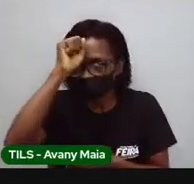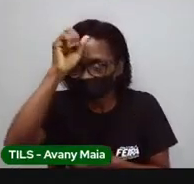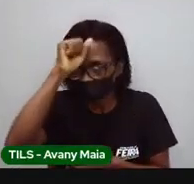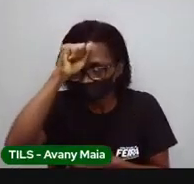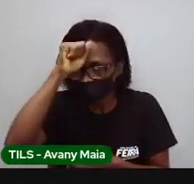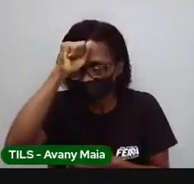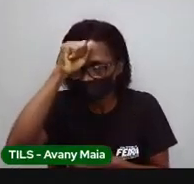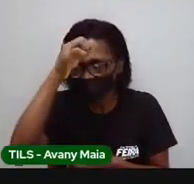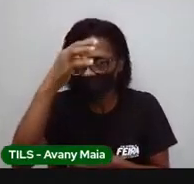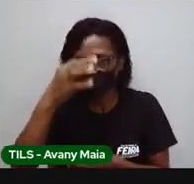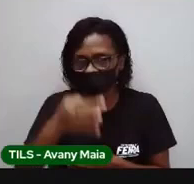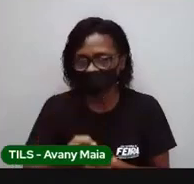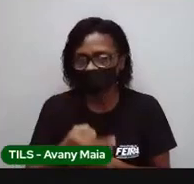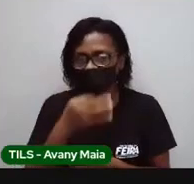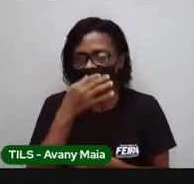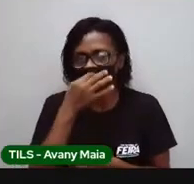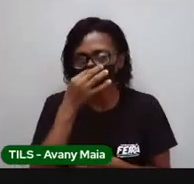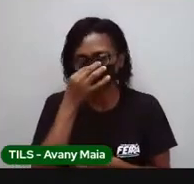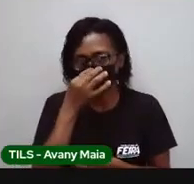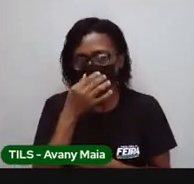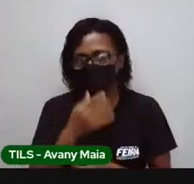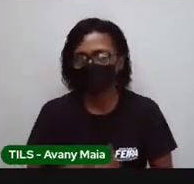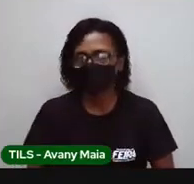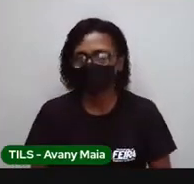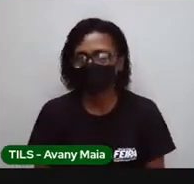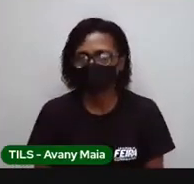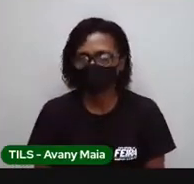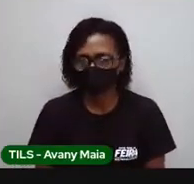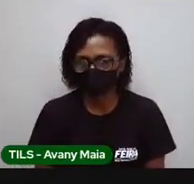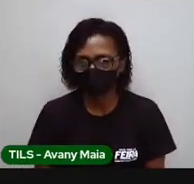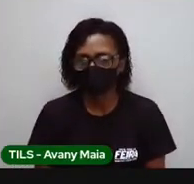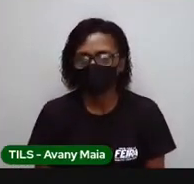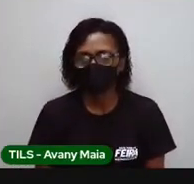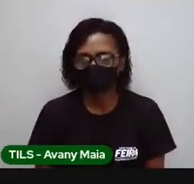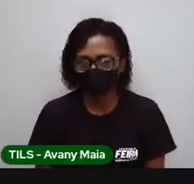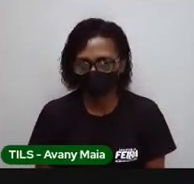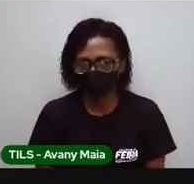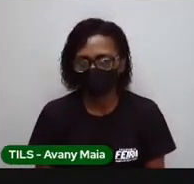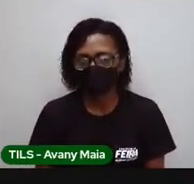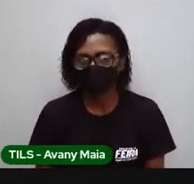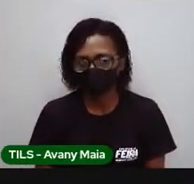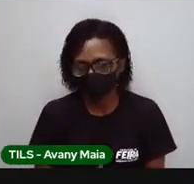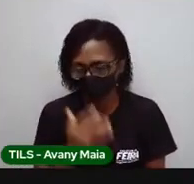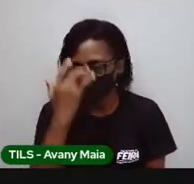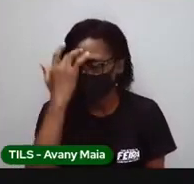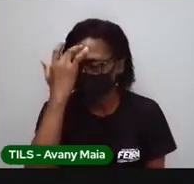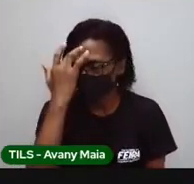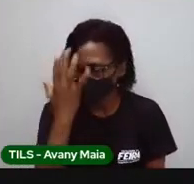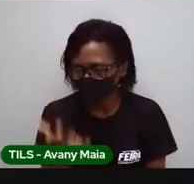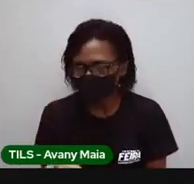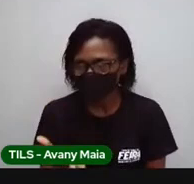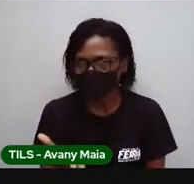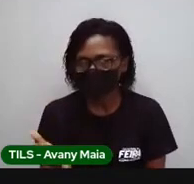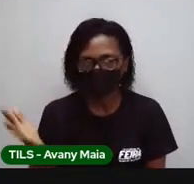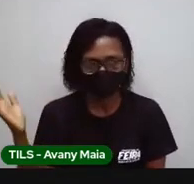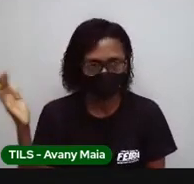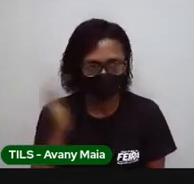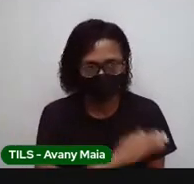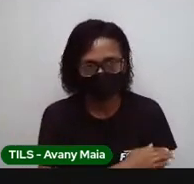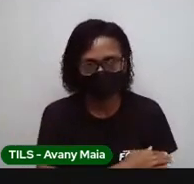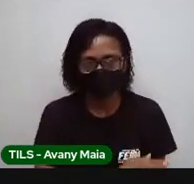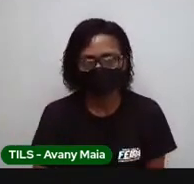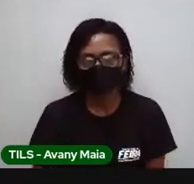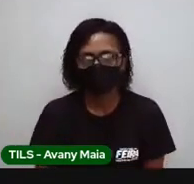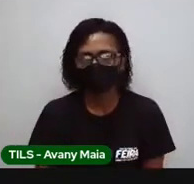.700 dividido por mil dá 5,7. Você pode verificar isso muito rapidamente,